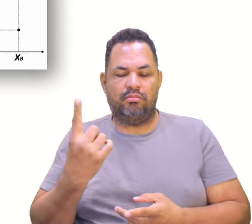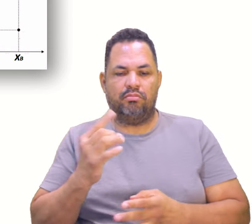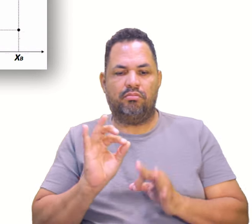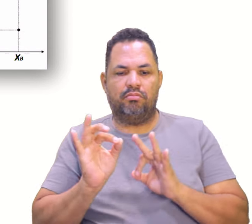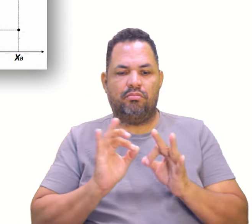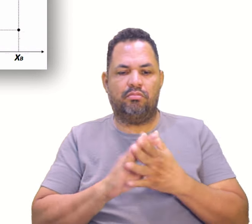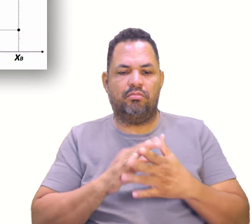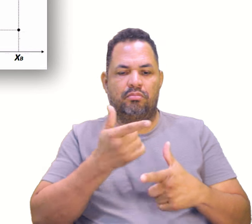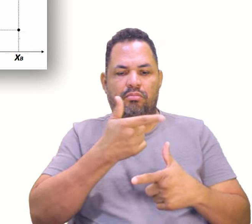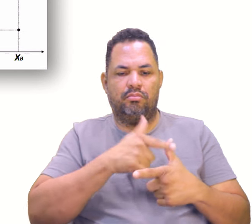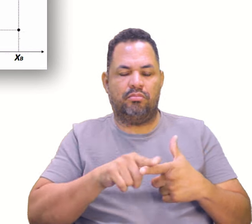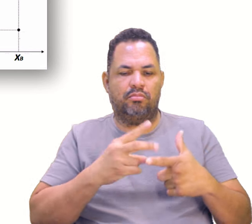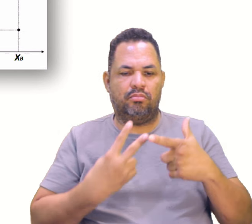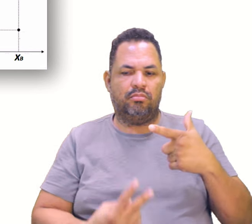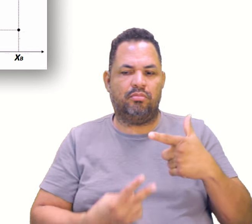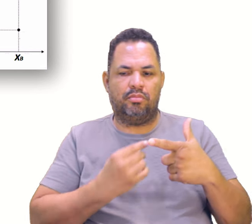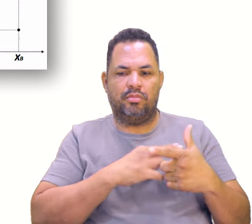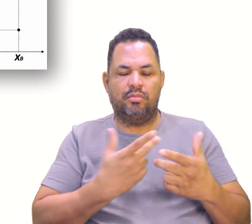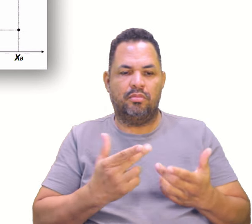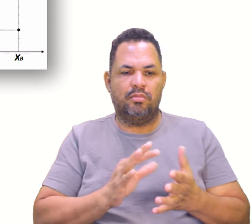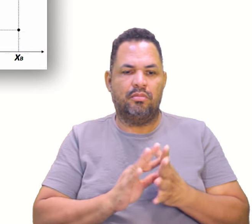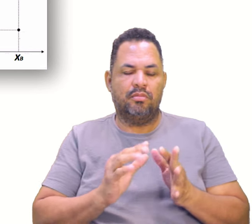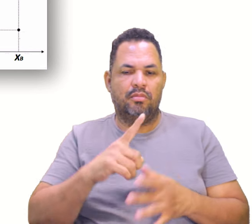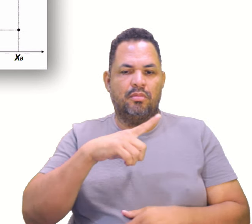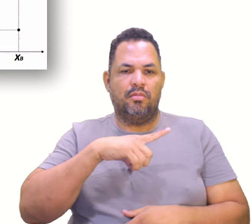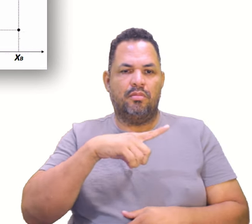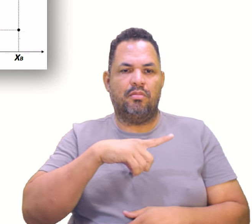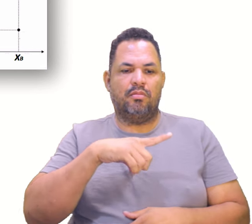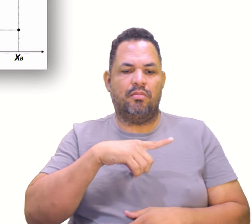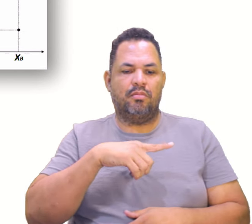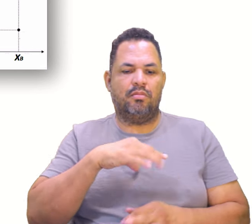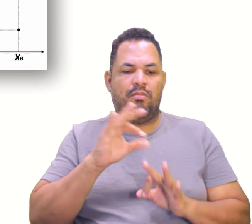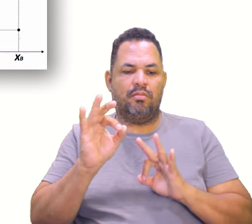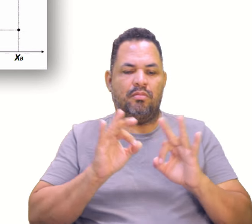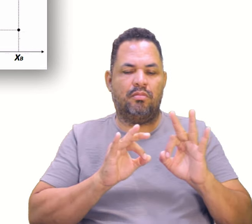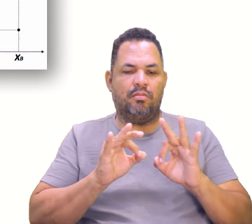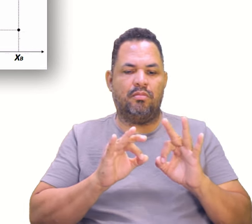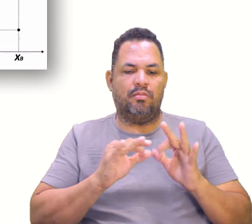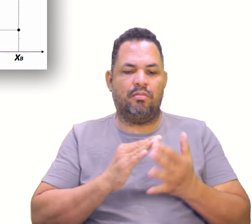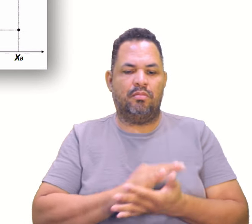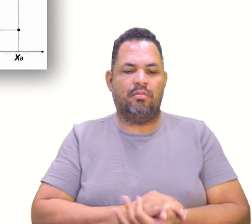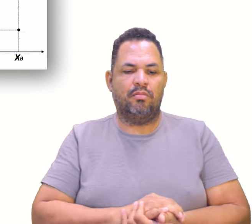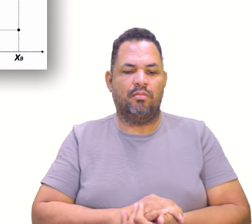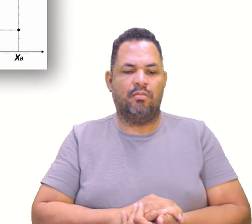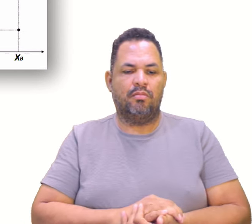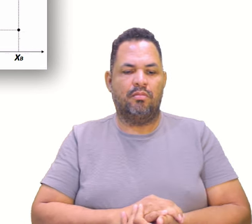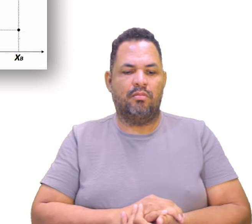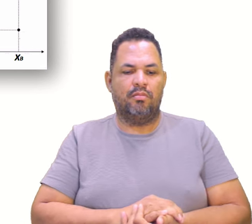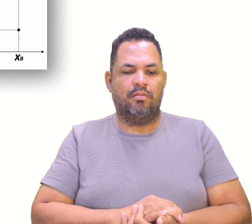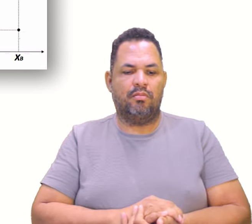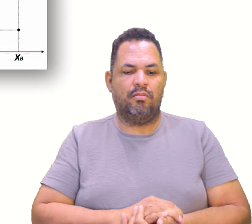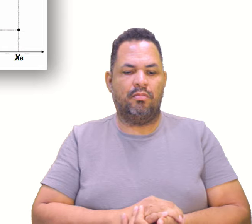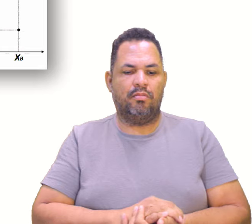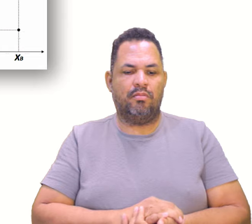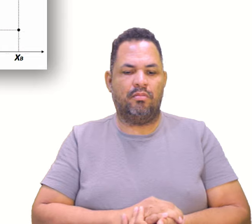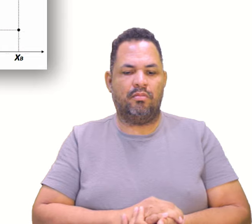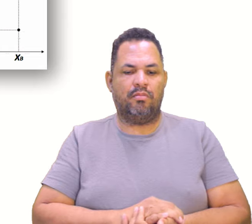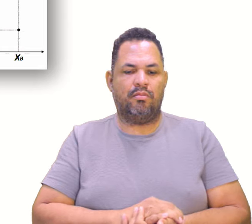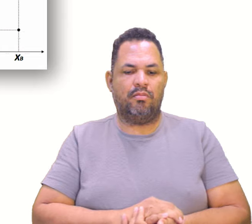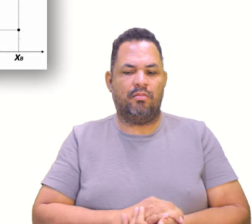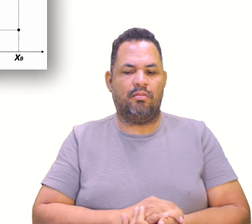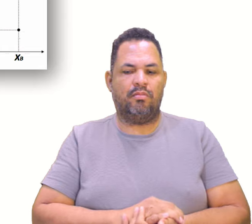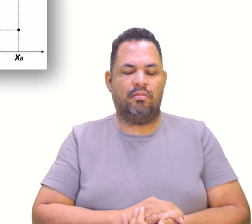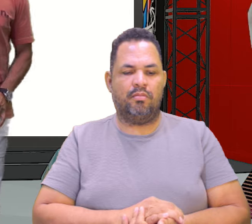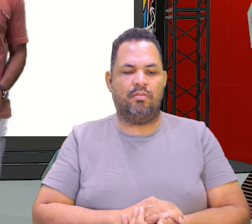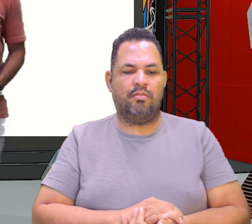Y do outro e divide por dois. Perfeito. E com isso, a gente tem aí os pontos... O ponto médio. ponto médio. O X médio